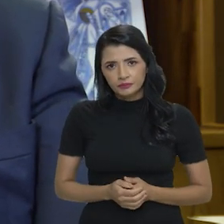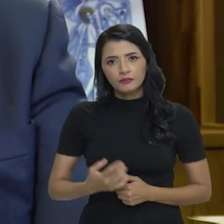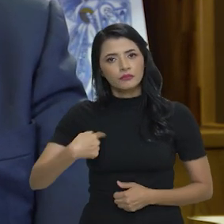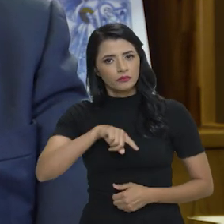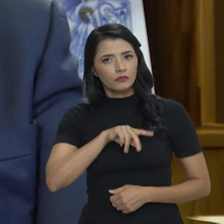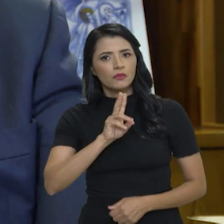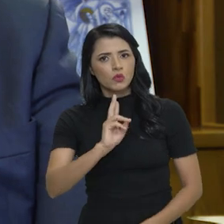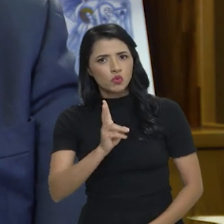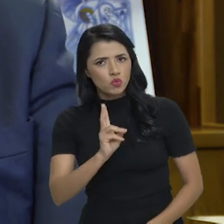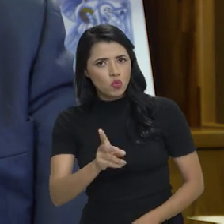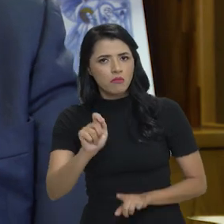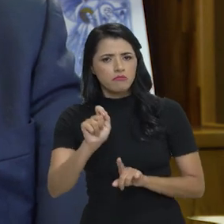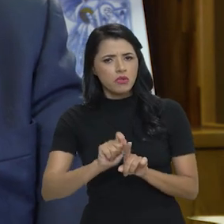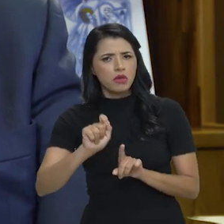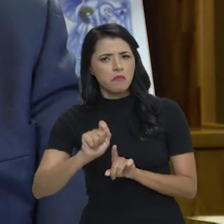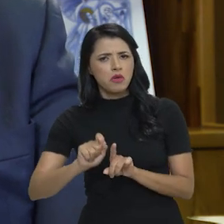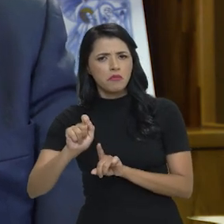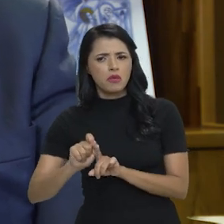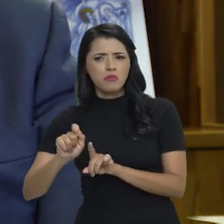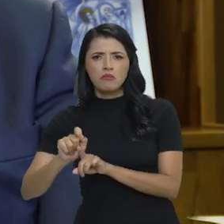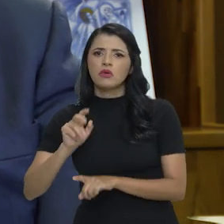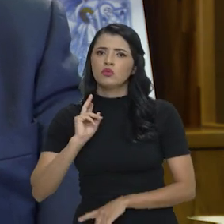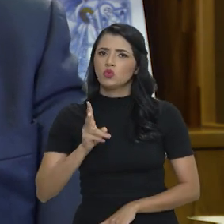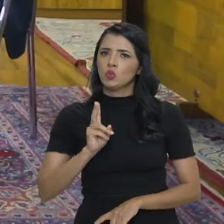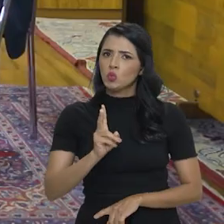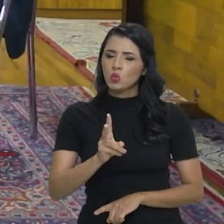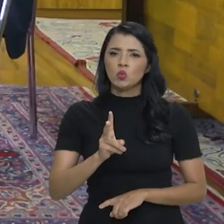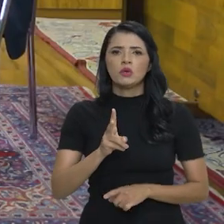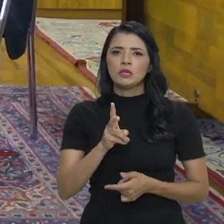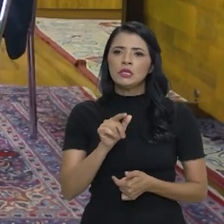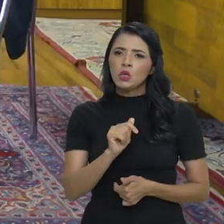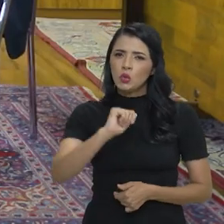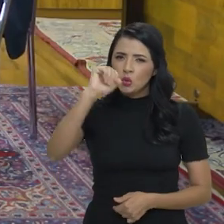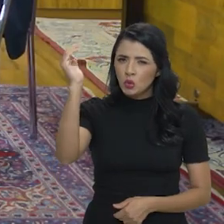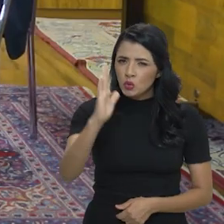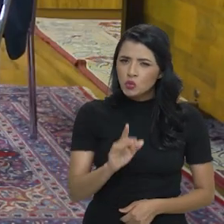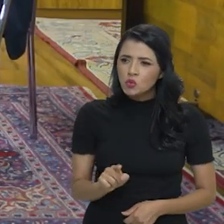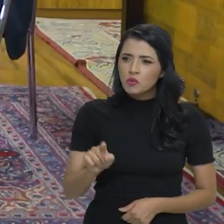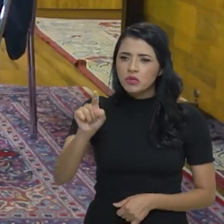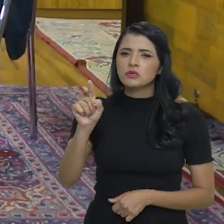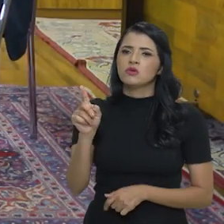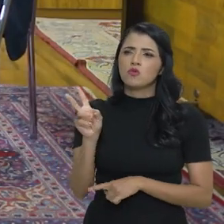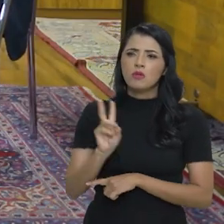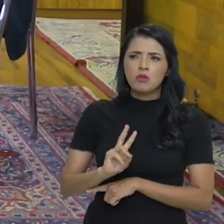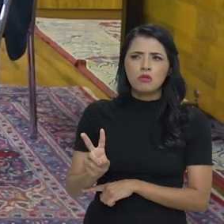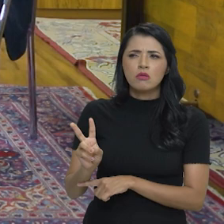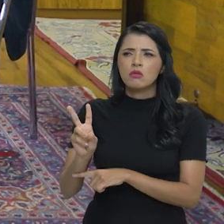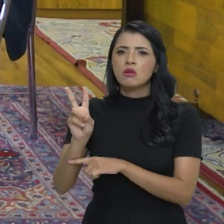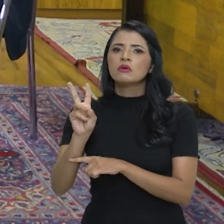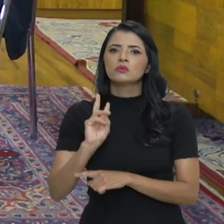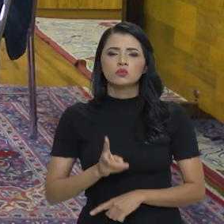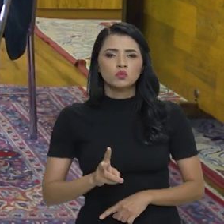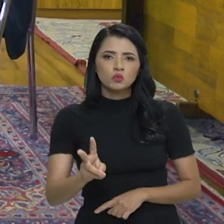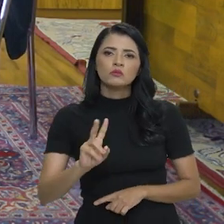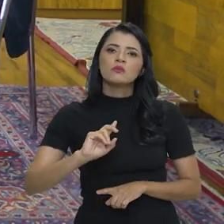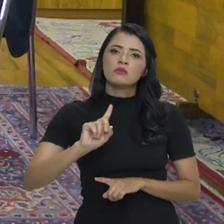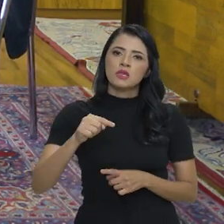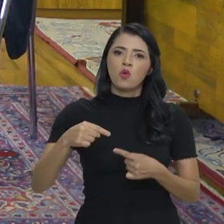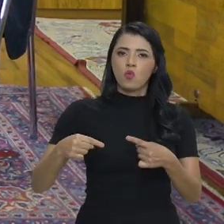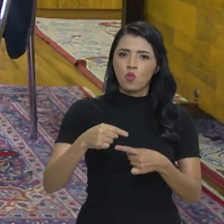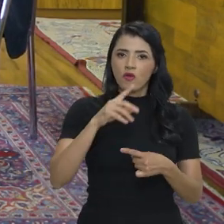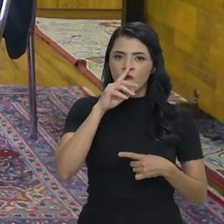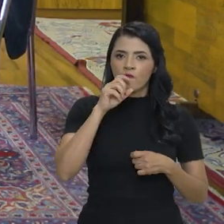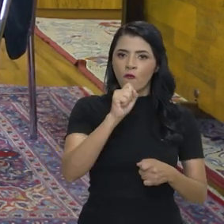continuar todos os meses, em todo o território nacional, com as fiscalizações. Então, é a